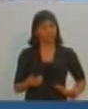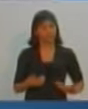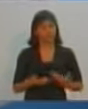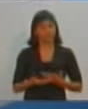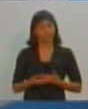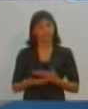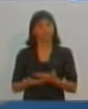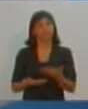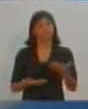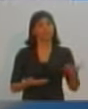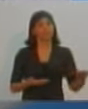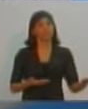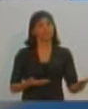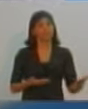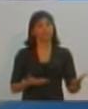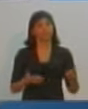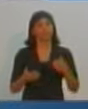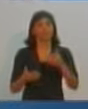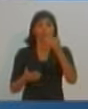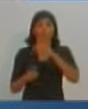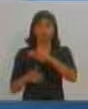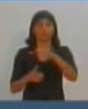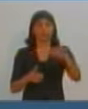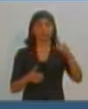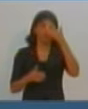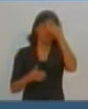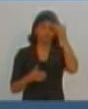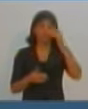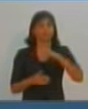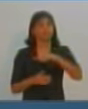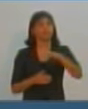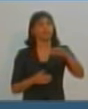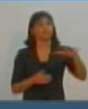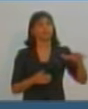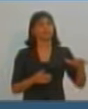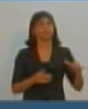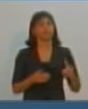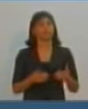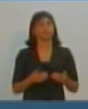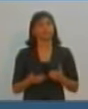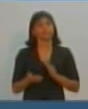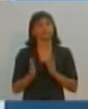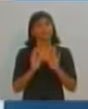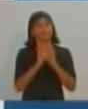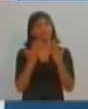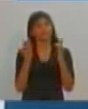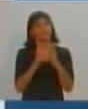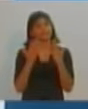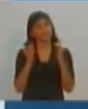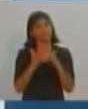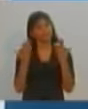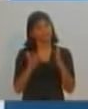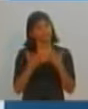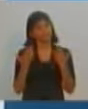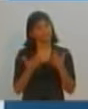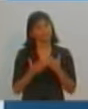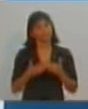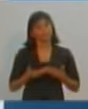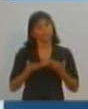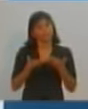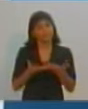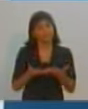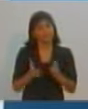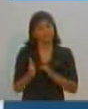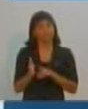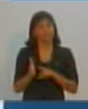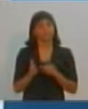a minha gente, a gente lá da periferia. Regina, mais 30 segundos. É fundamental que a gente possa fazer, ampliar toda